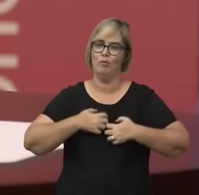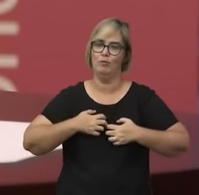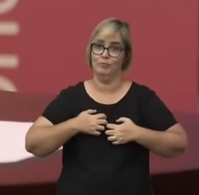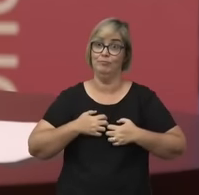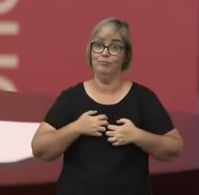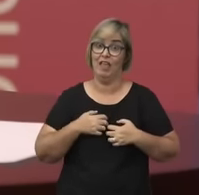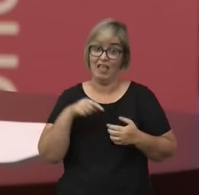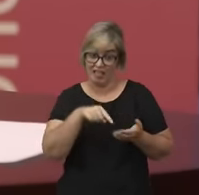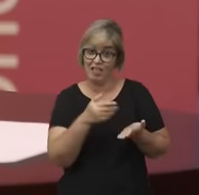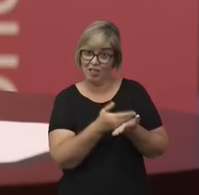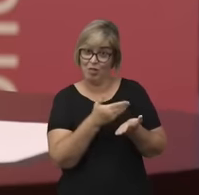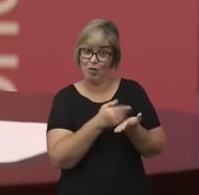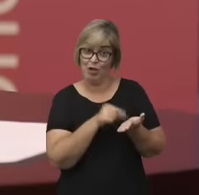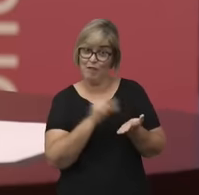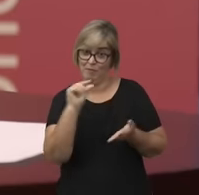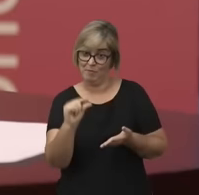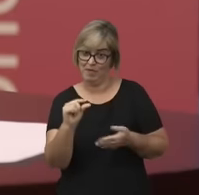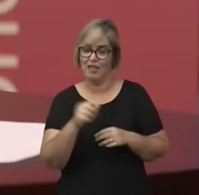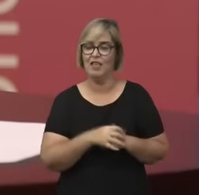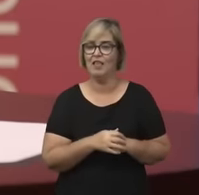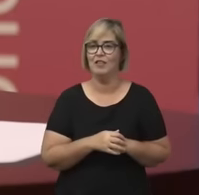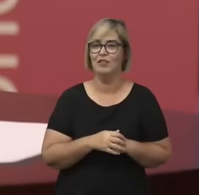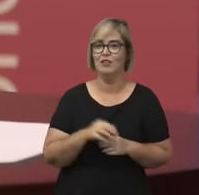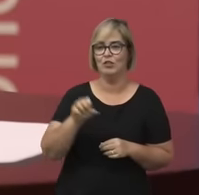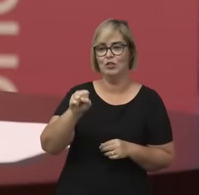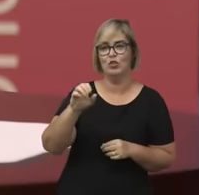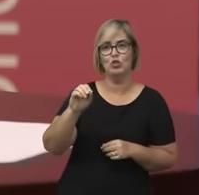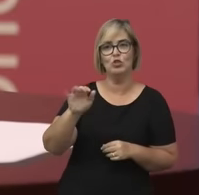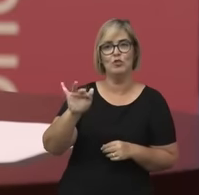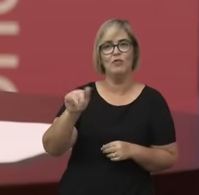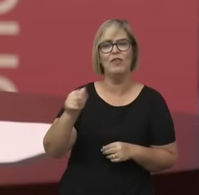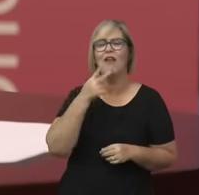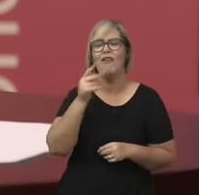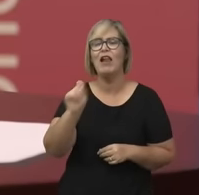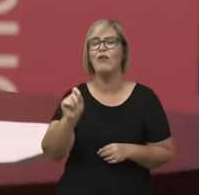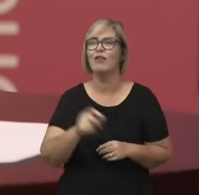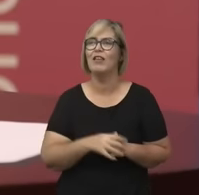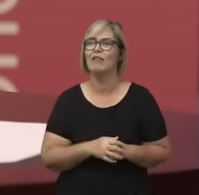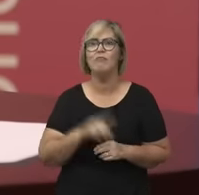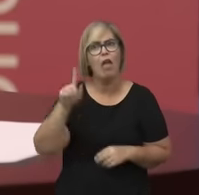panfleto, que ela diz que é muito difícil